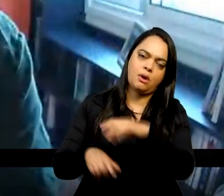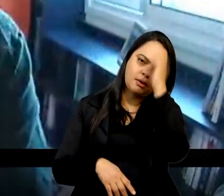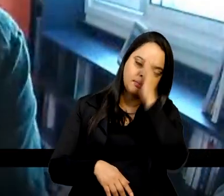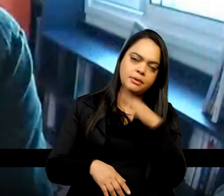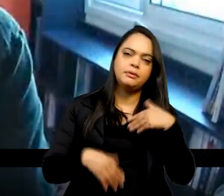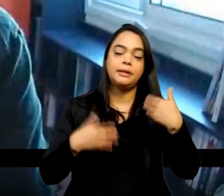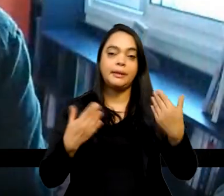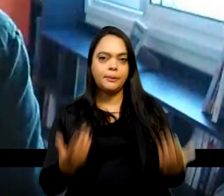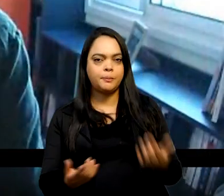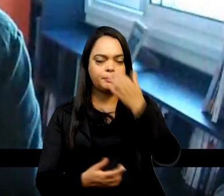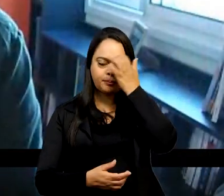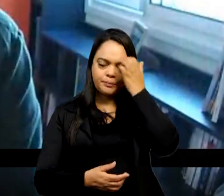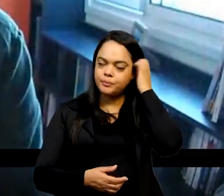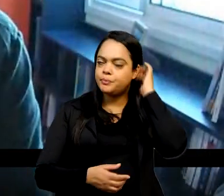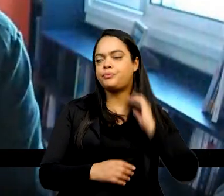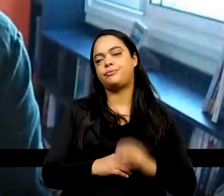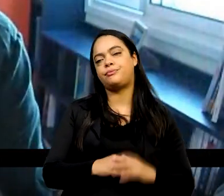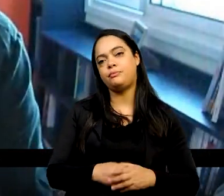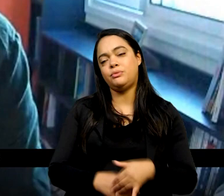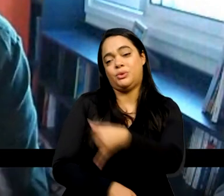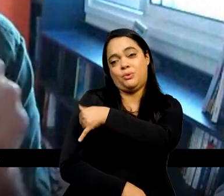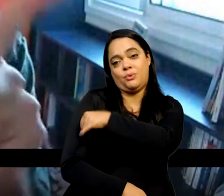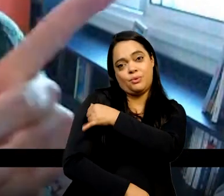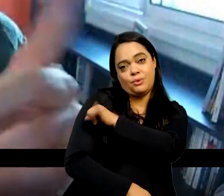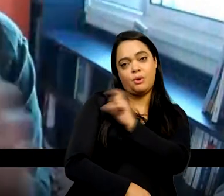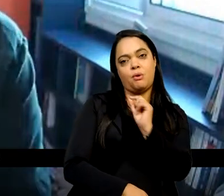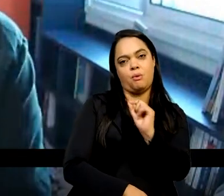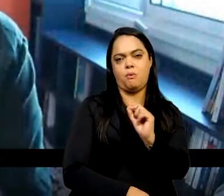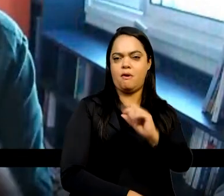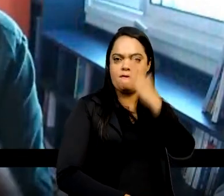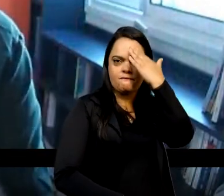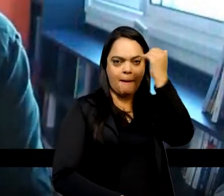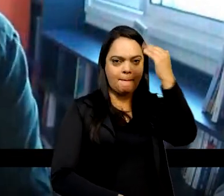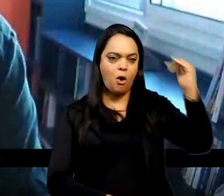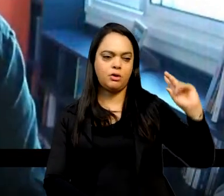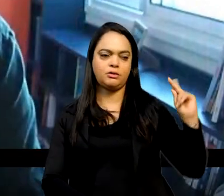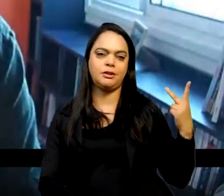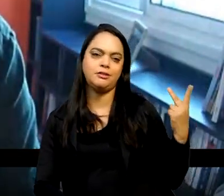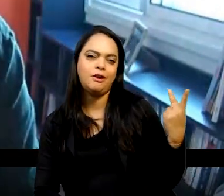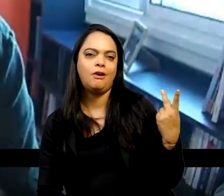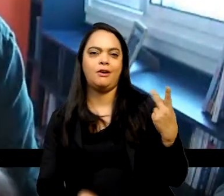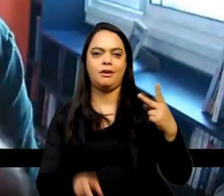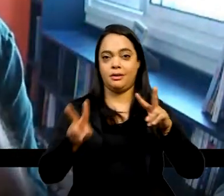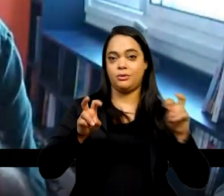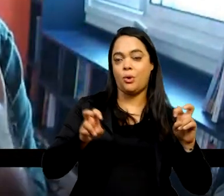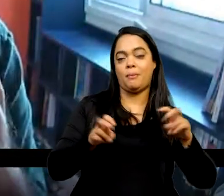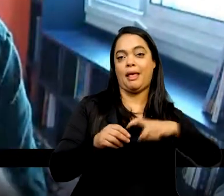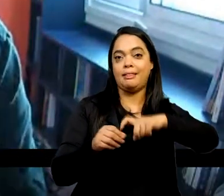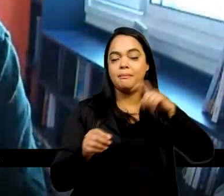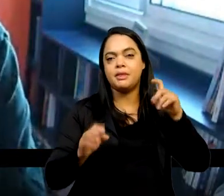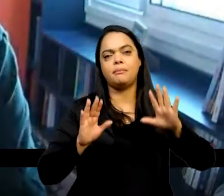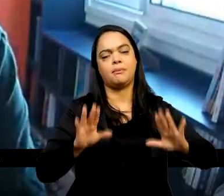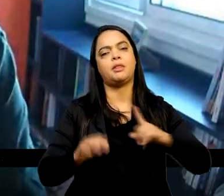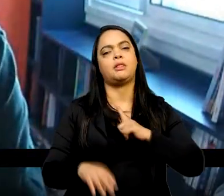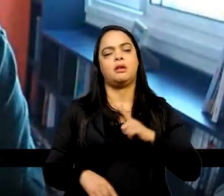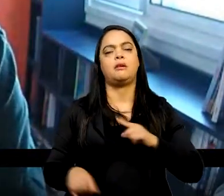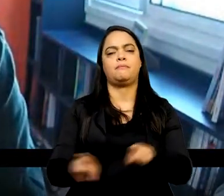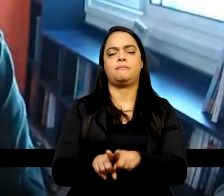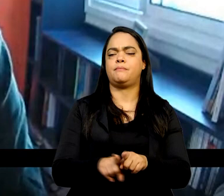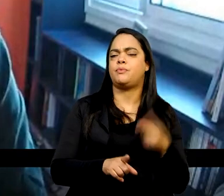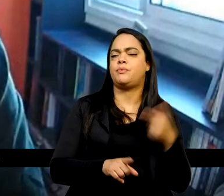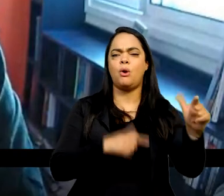desse protagonismo do Rio de Janeiro na historiografia, existem também outras assimetrias.